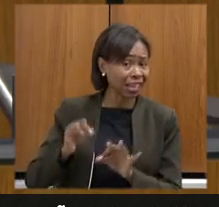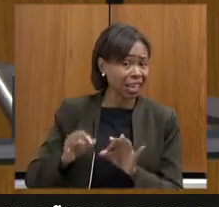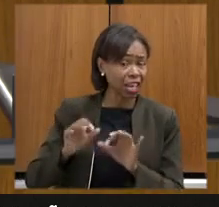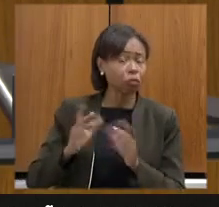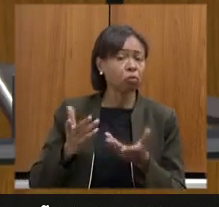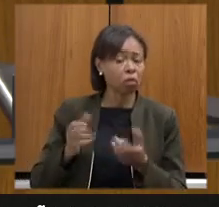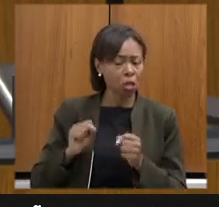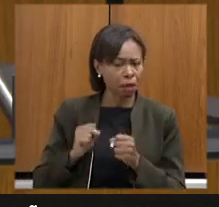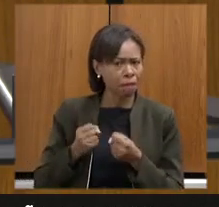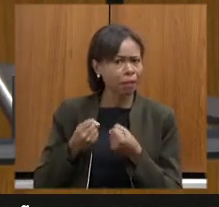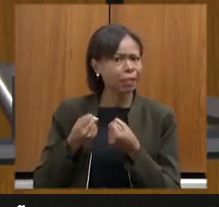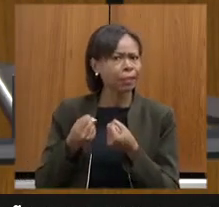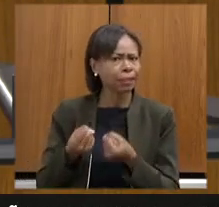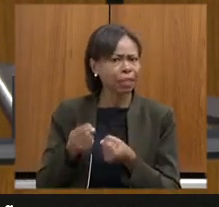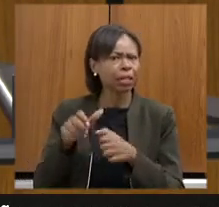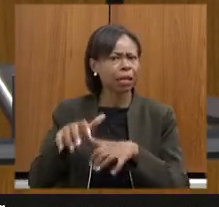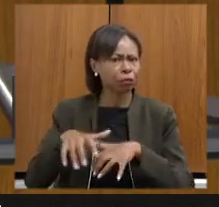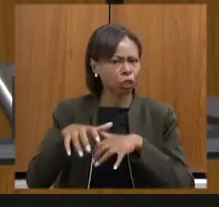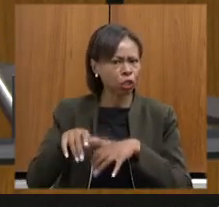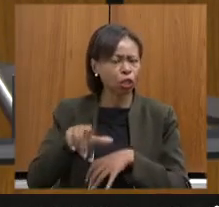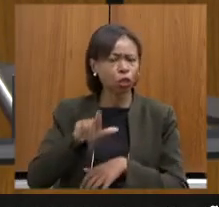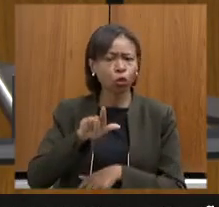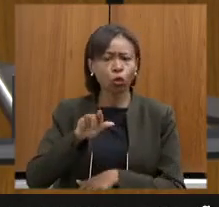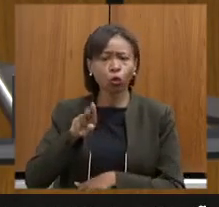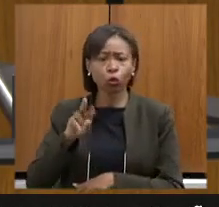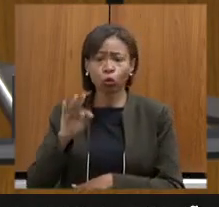Guti na Serra do Curral, até